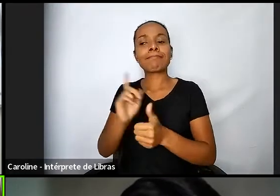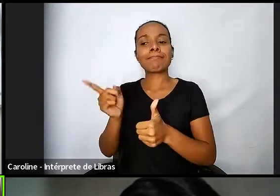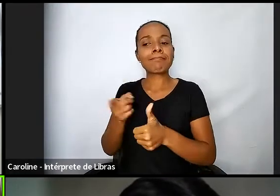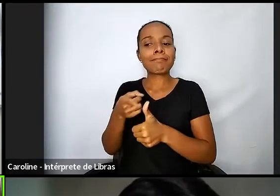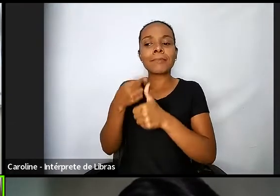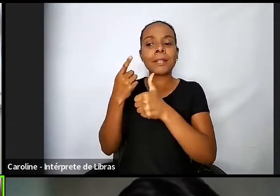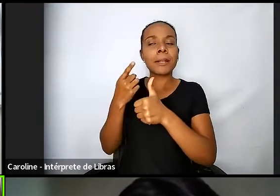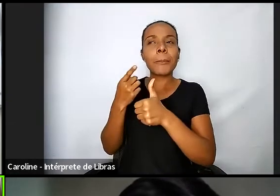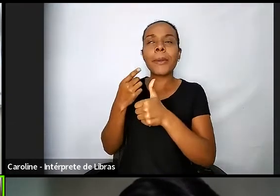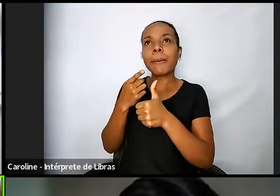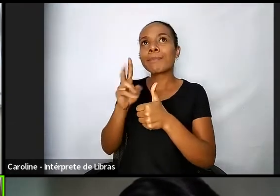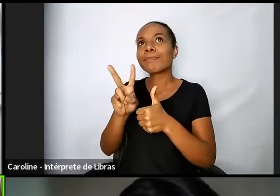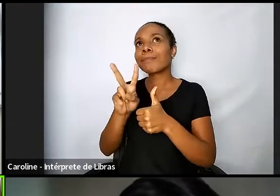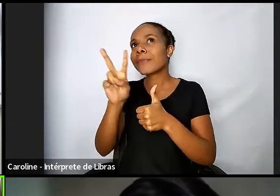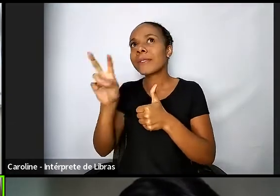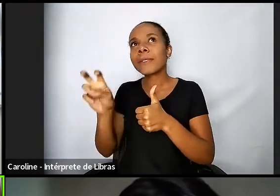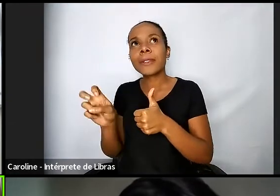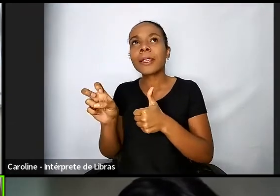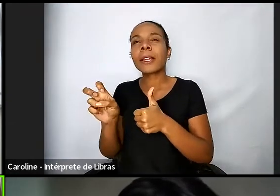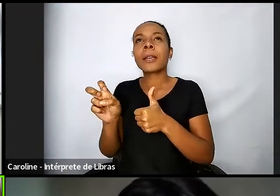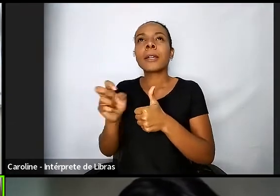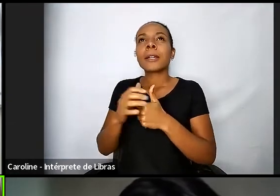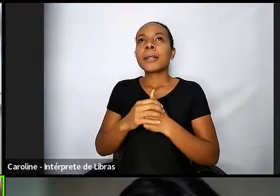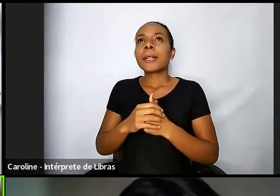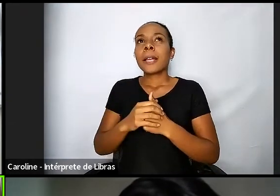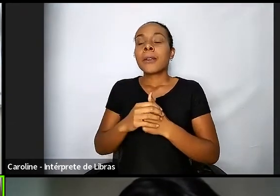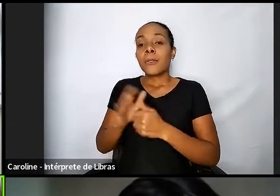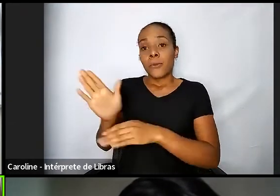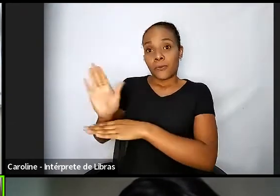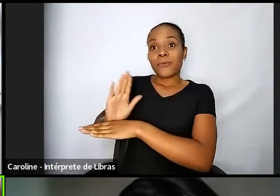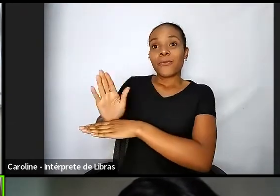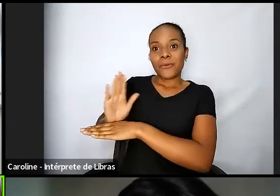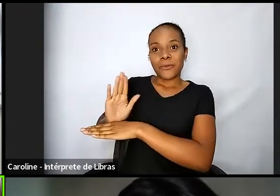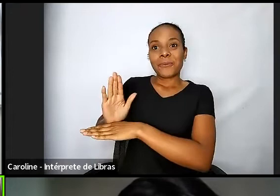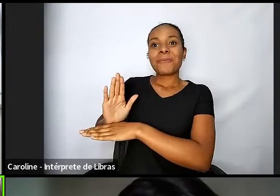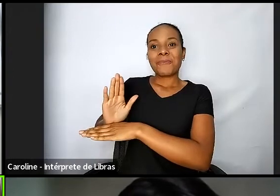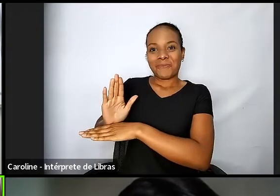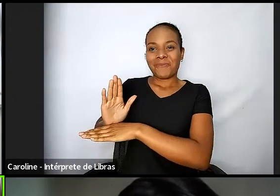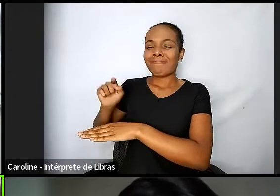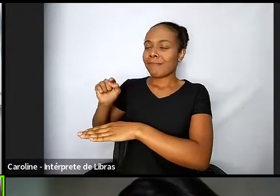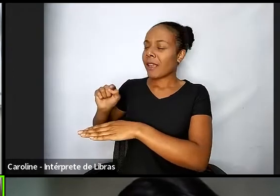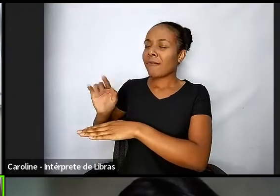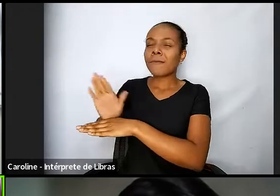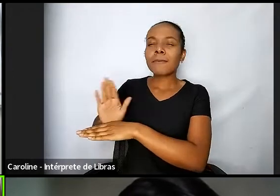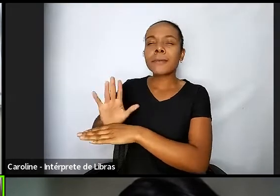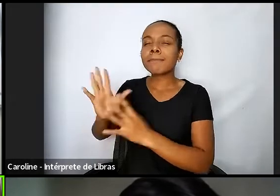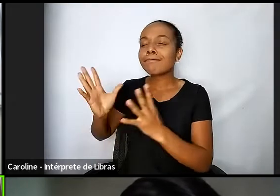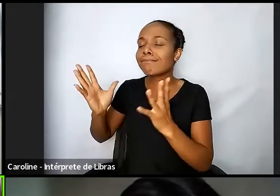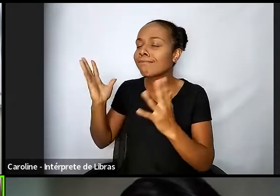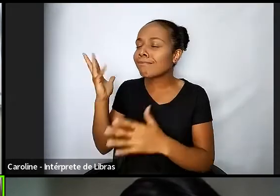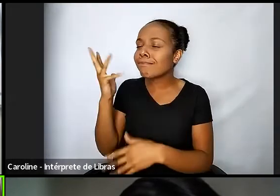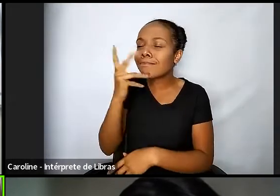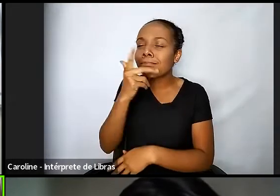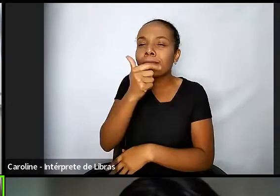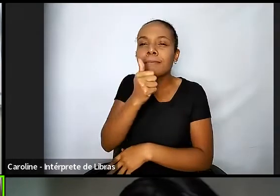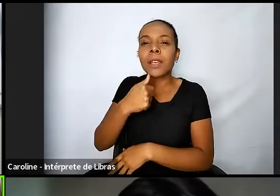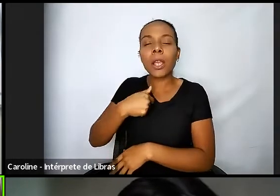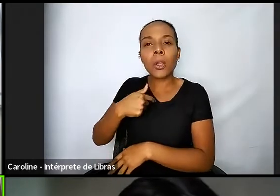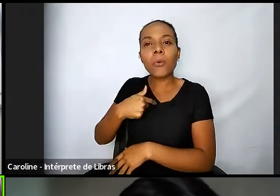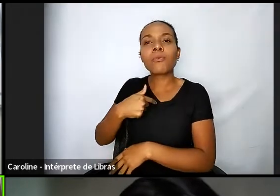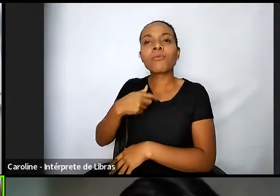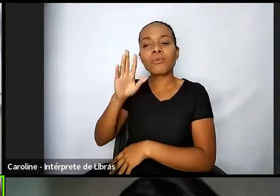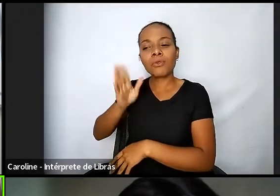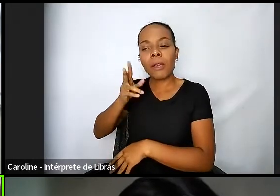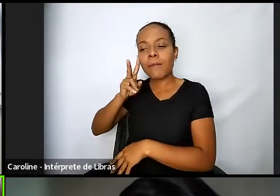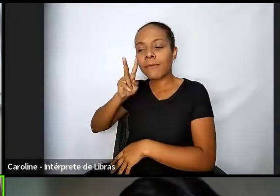filme que é colocado. É um filme lindo, eu já tinha assistido, eu fui revê-lo para a